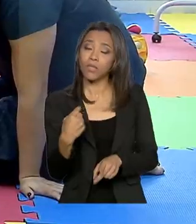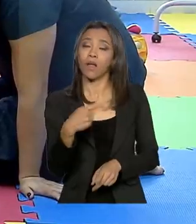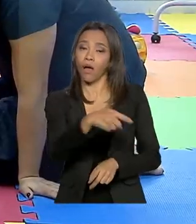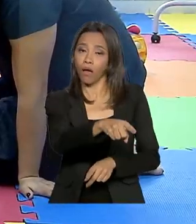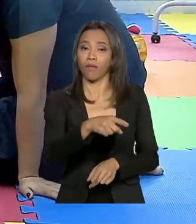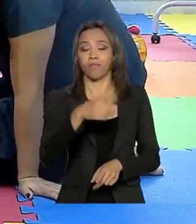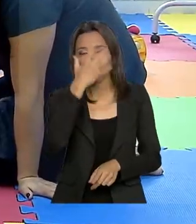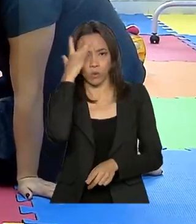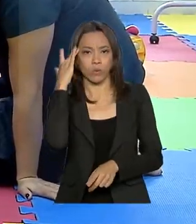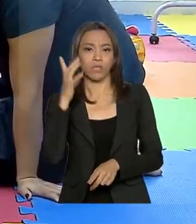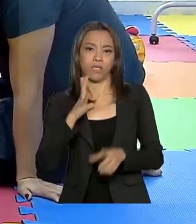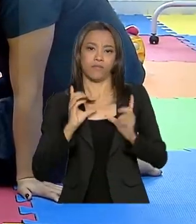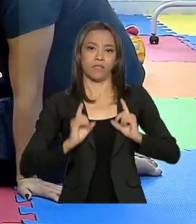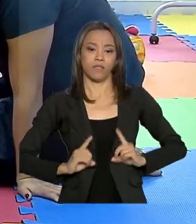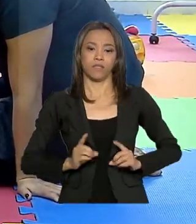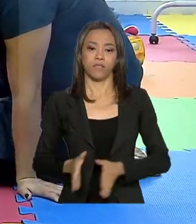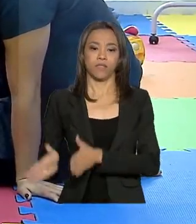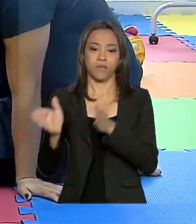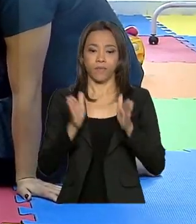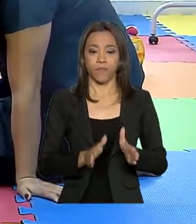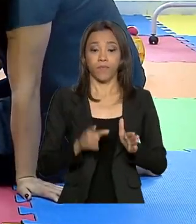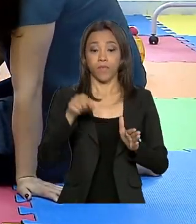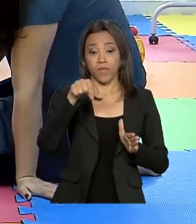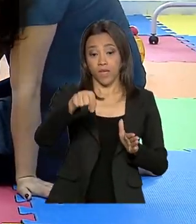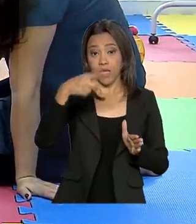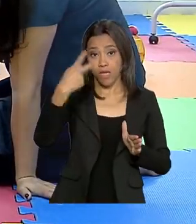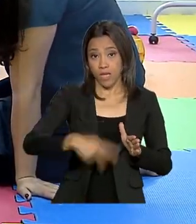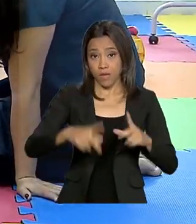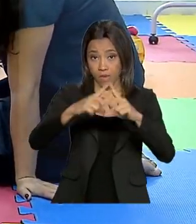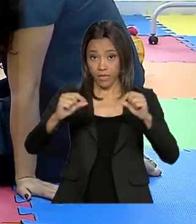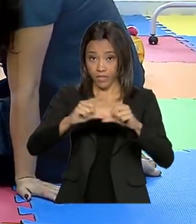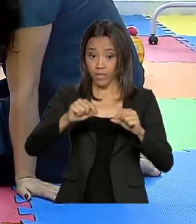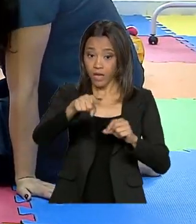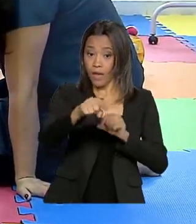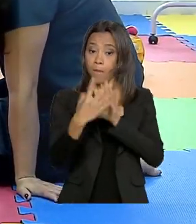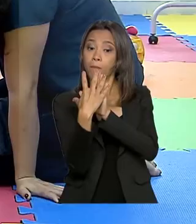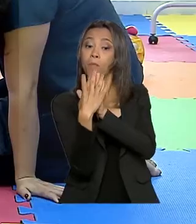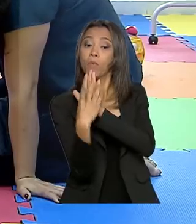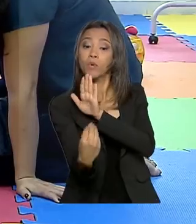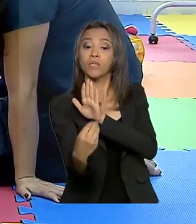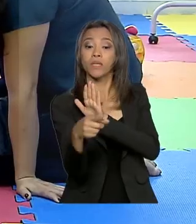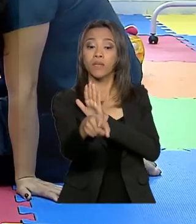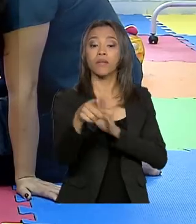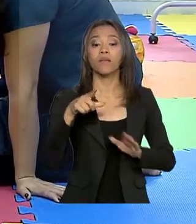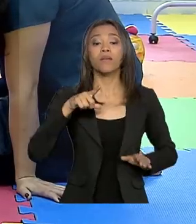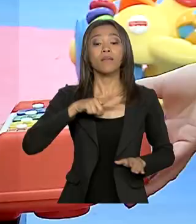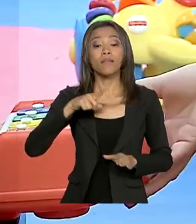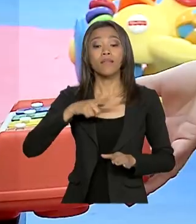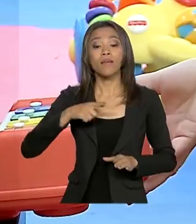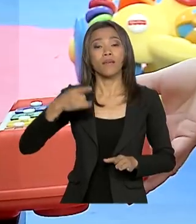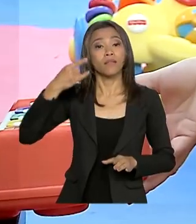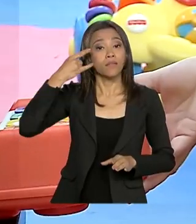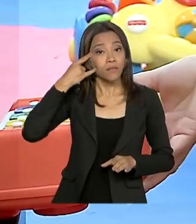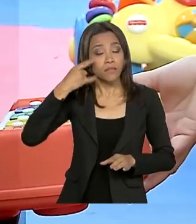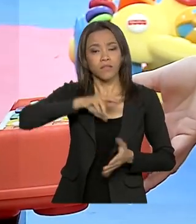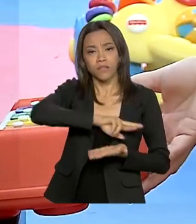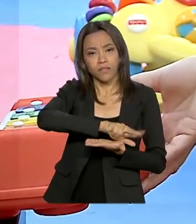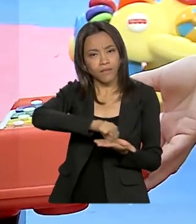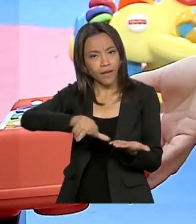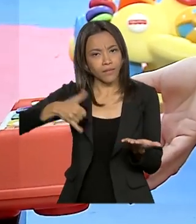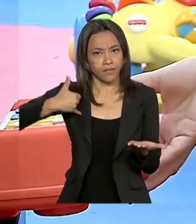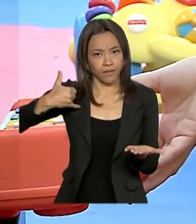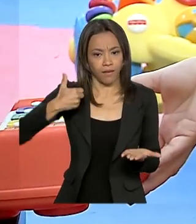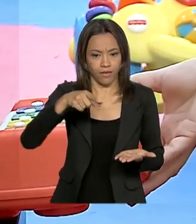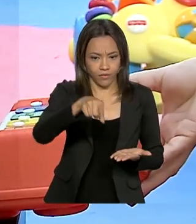Em Brasília, o projeto Cris Down é modelo no atendimento a pessoas com síndrome de Down de todas as idades. O